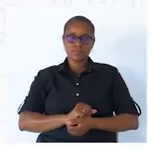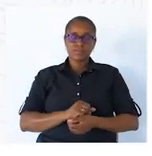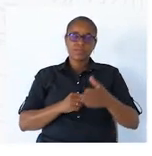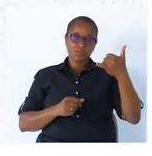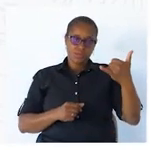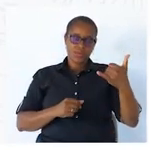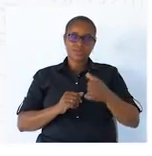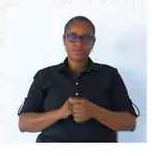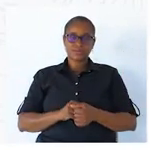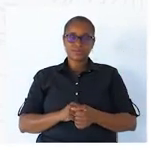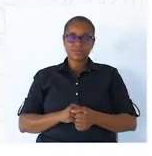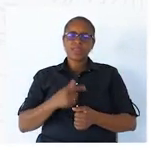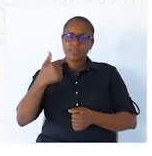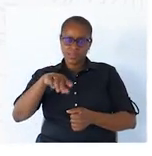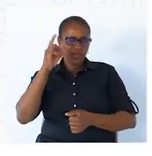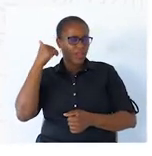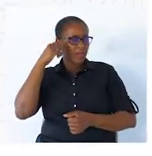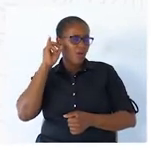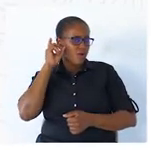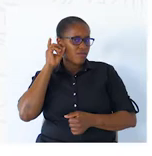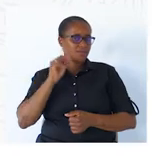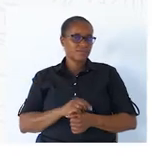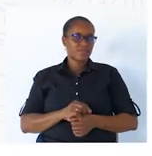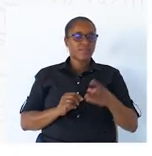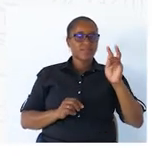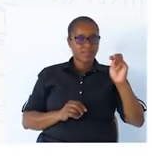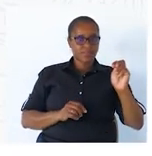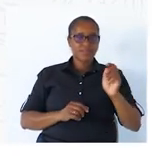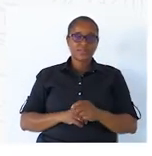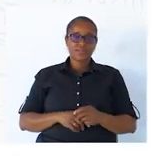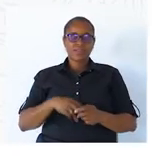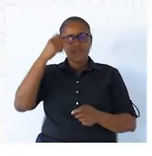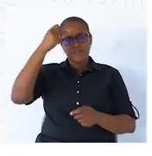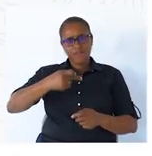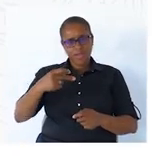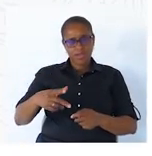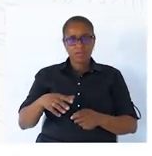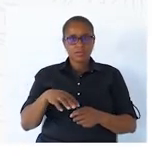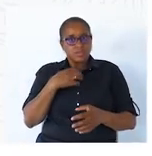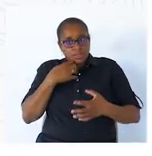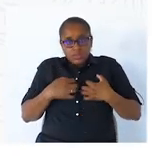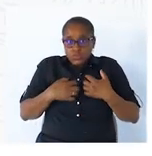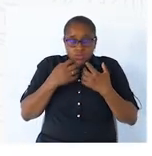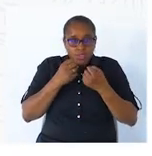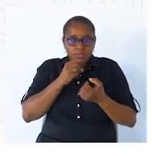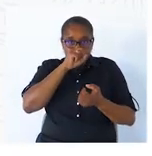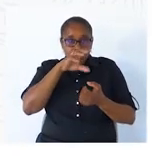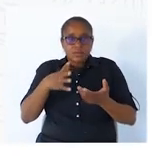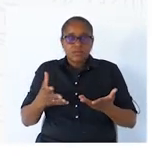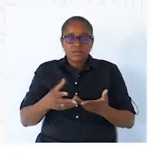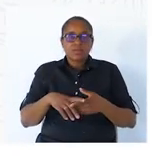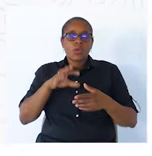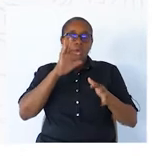Dois. Tens um telemóvel? Três. Ficam entusiasmados. Quatro.